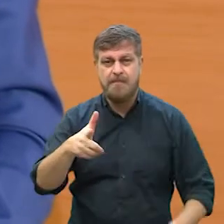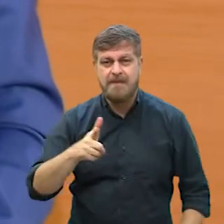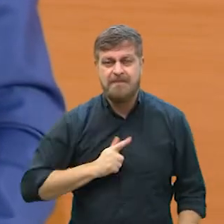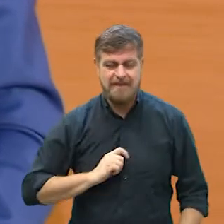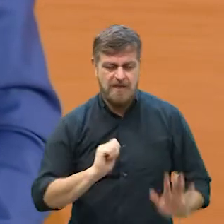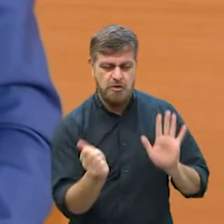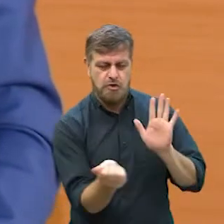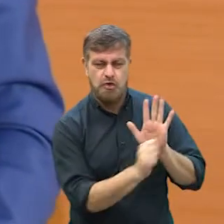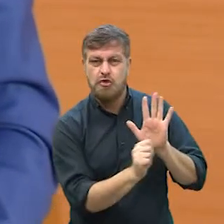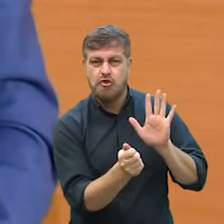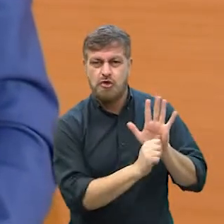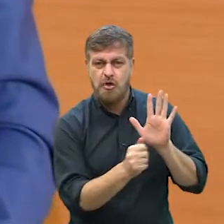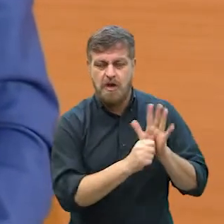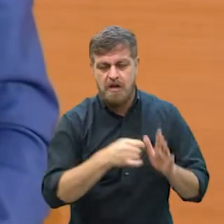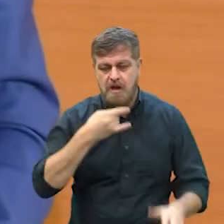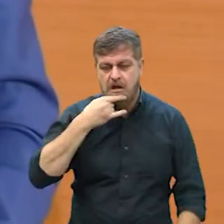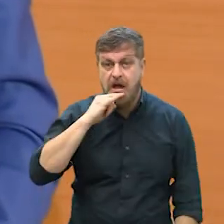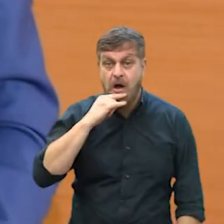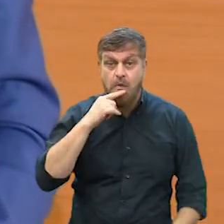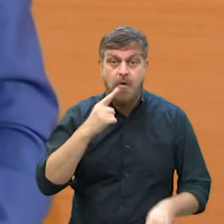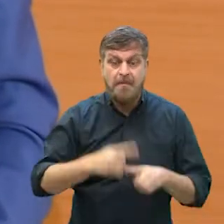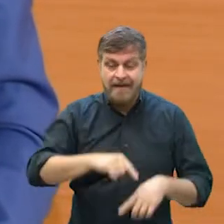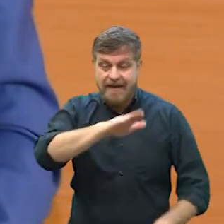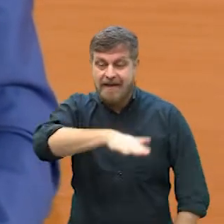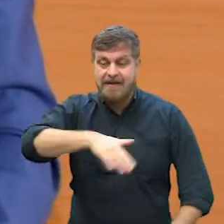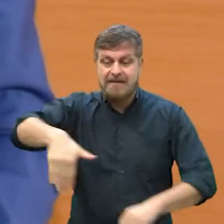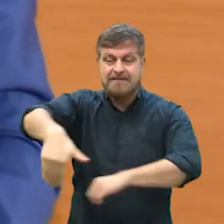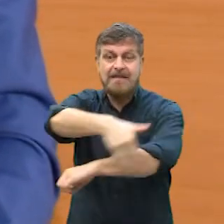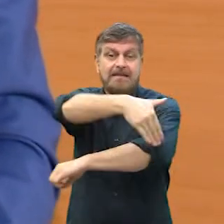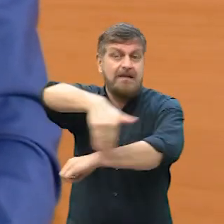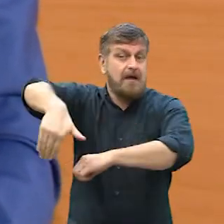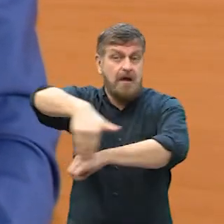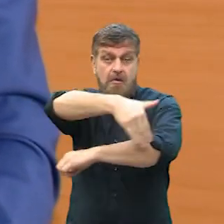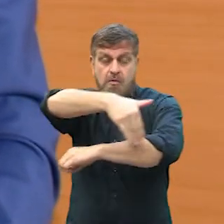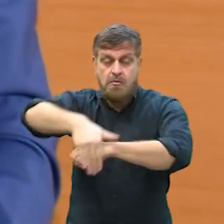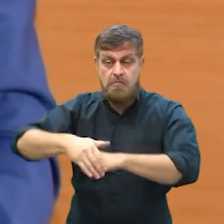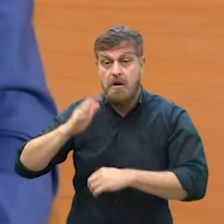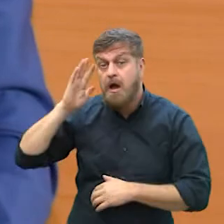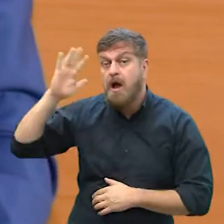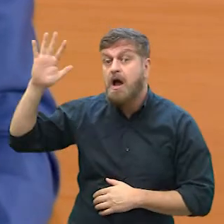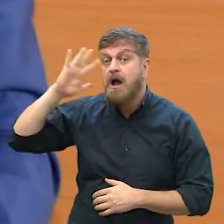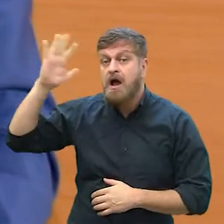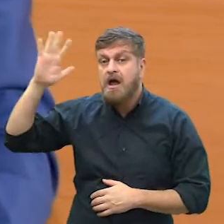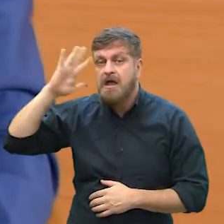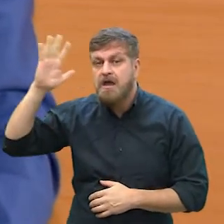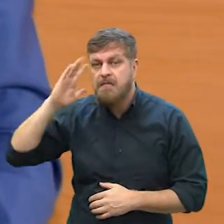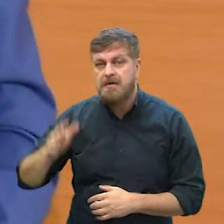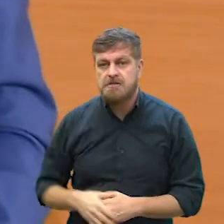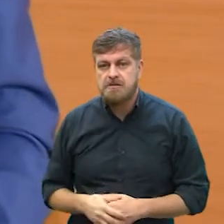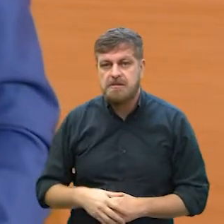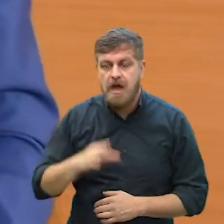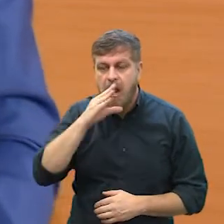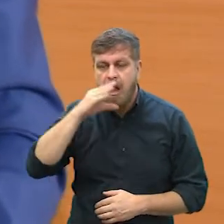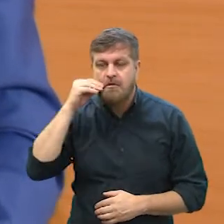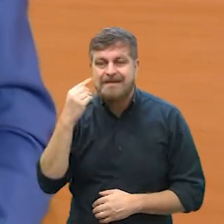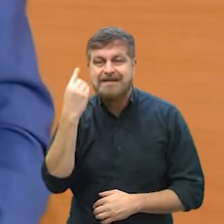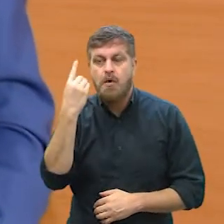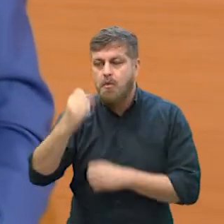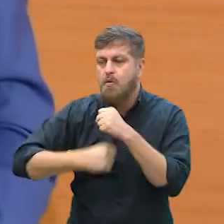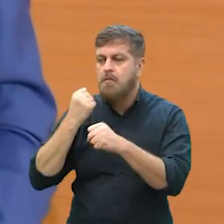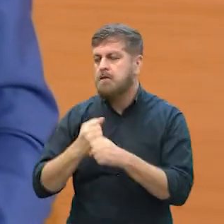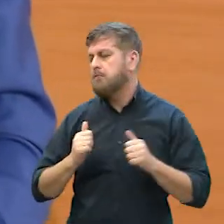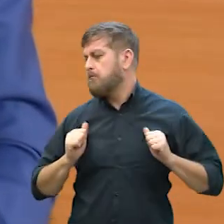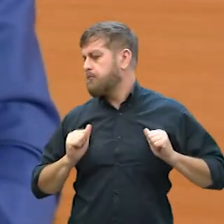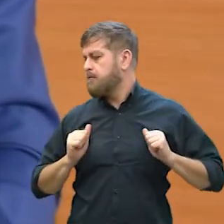entre álcool, drogas, porque a criança está na rua. Você imagina para uma adolescente do ensino médio que ficou um ano sem fazer nada.